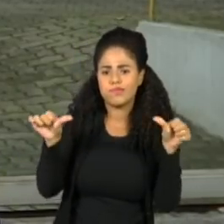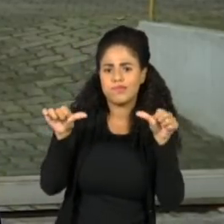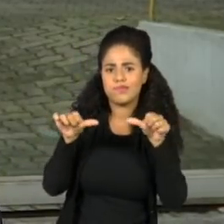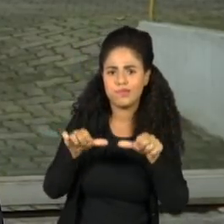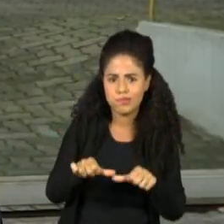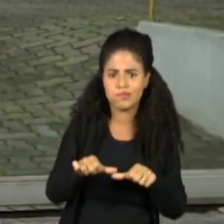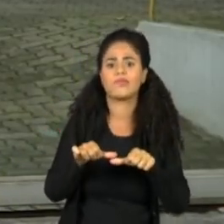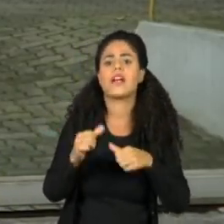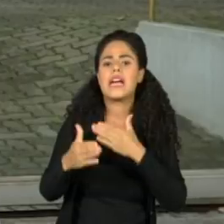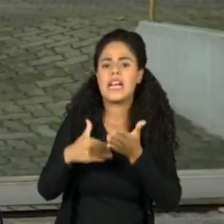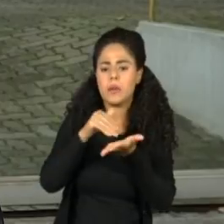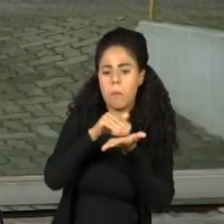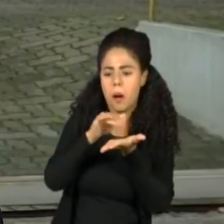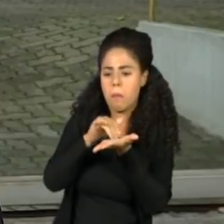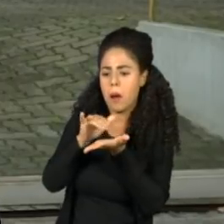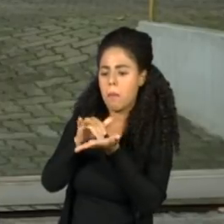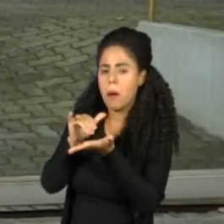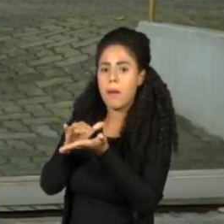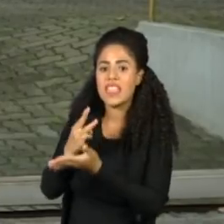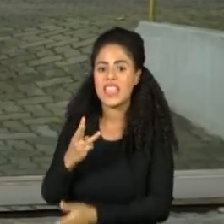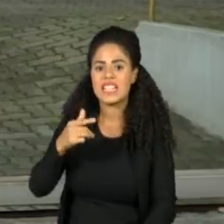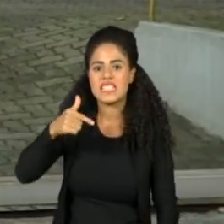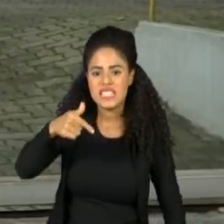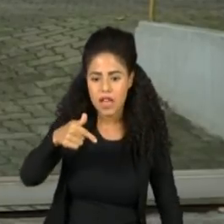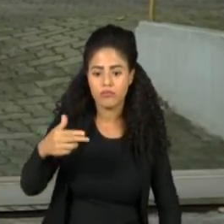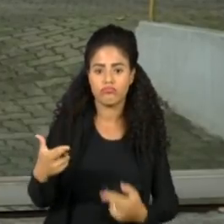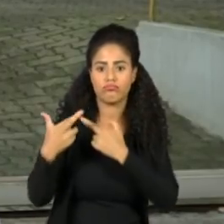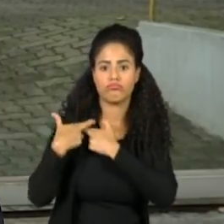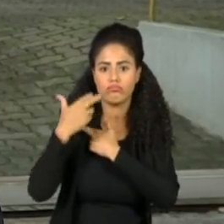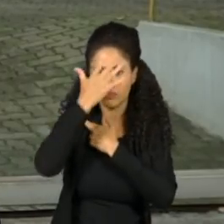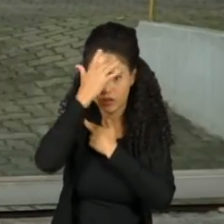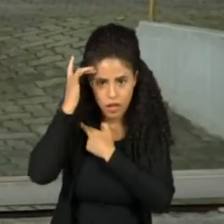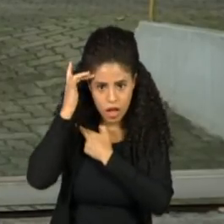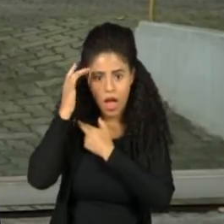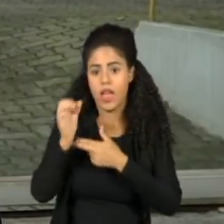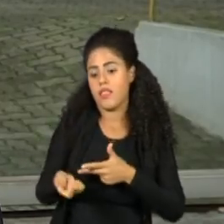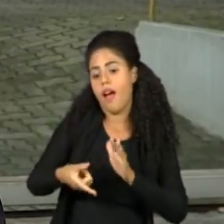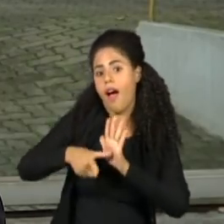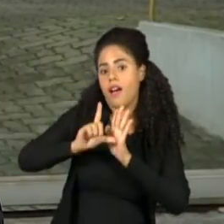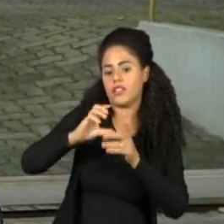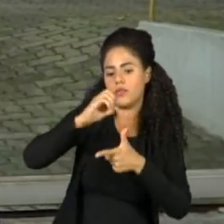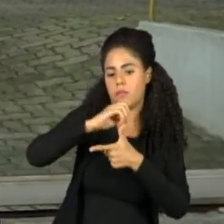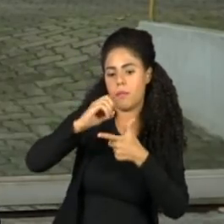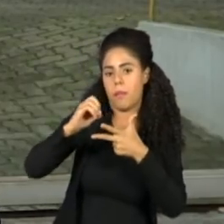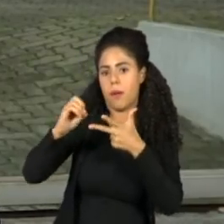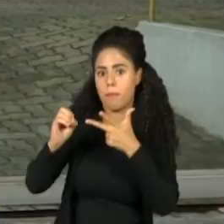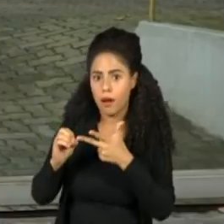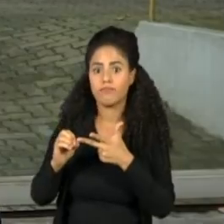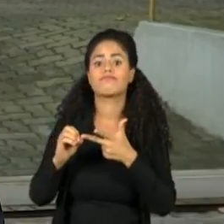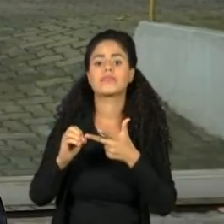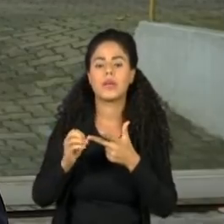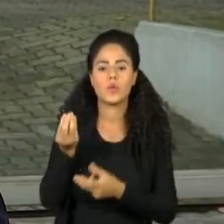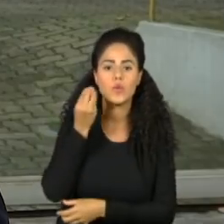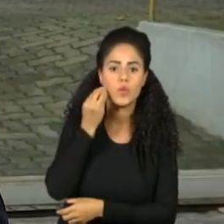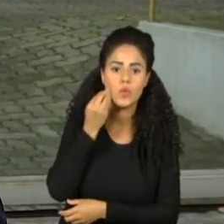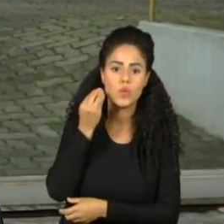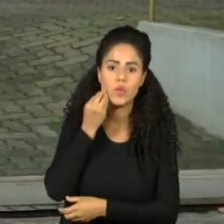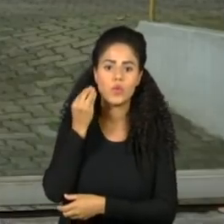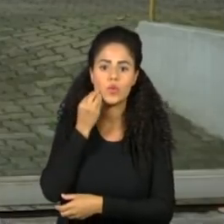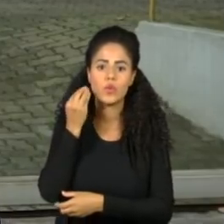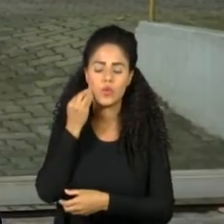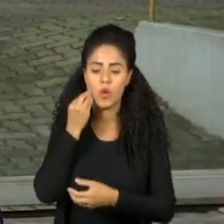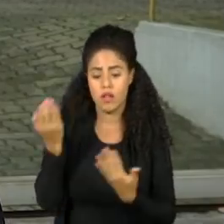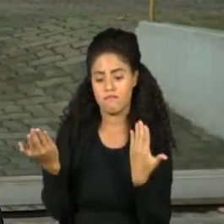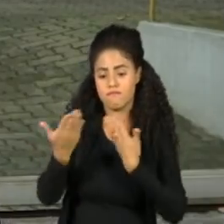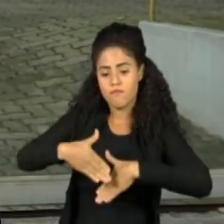que causou a debandada de 37 servidores às vésperas do Enem. Eles alegaram tentativa de interferência na